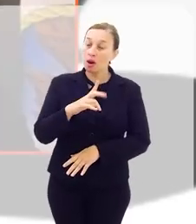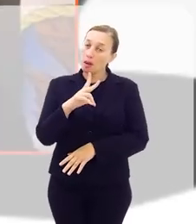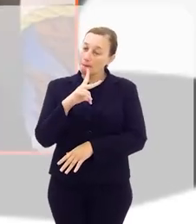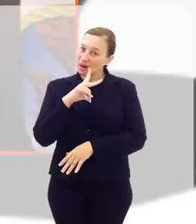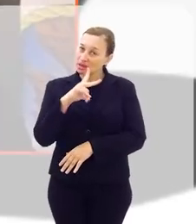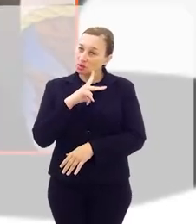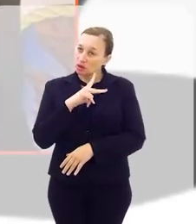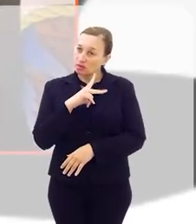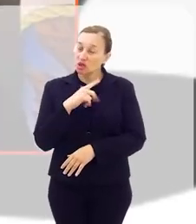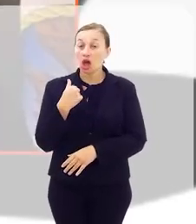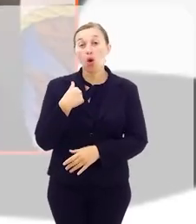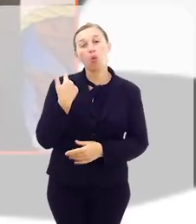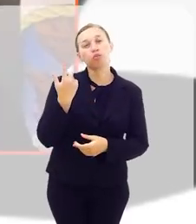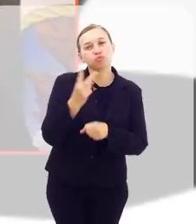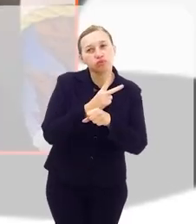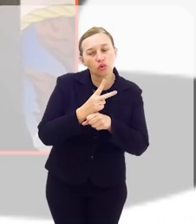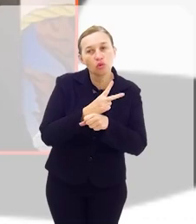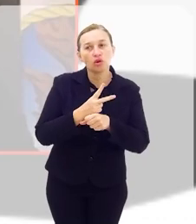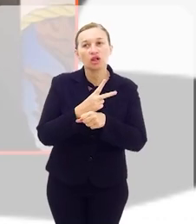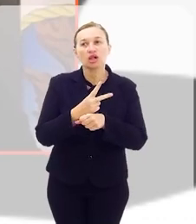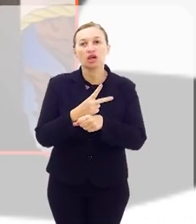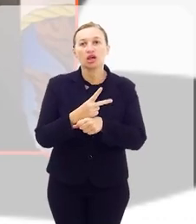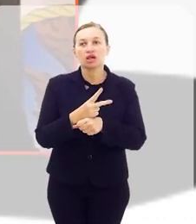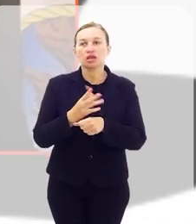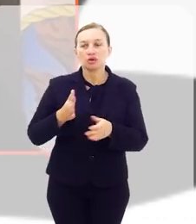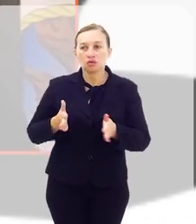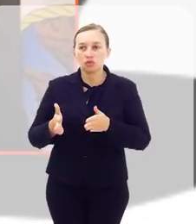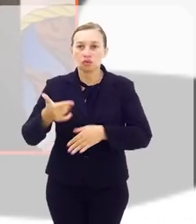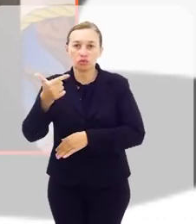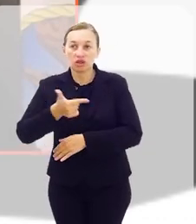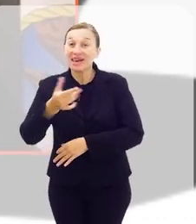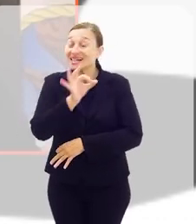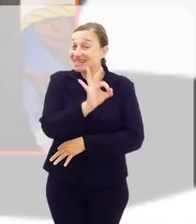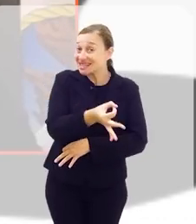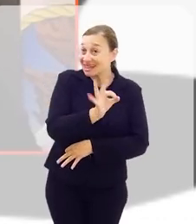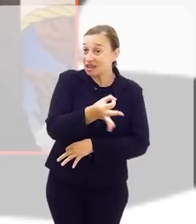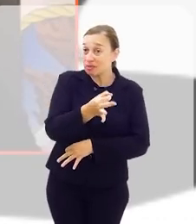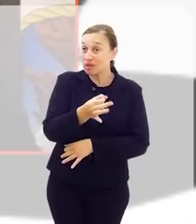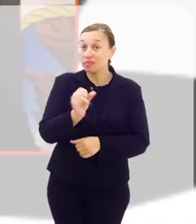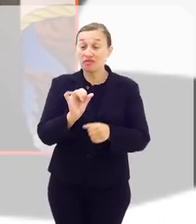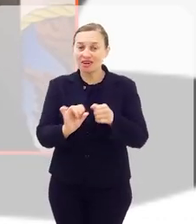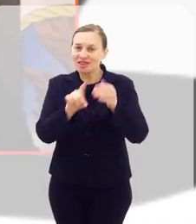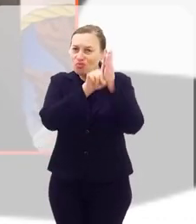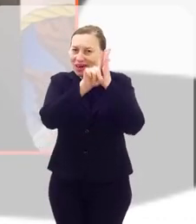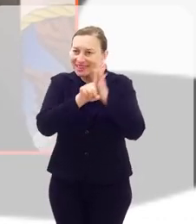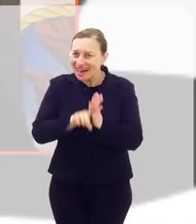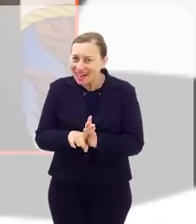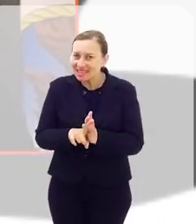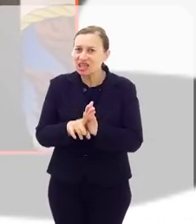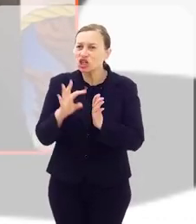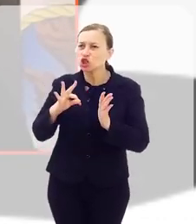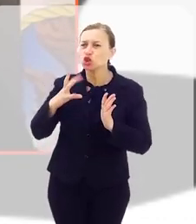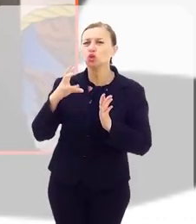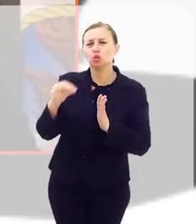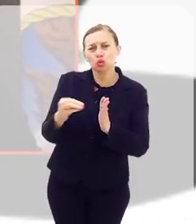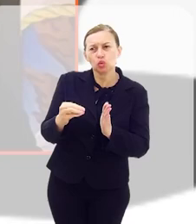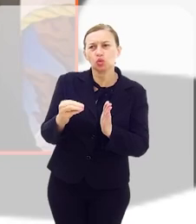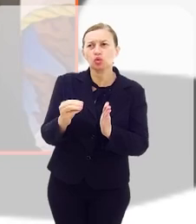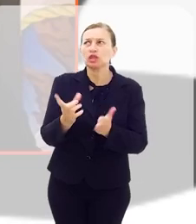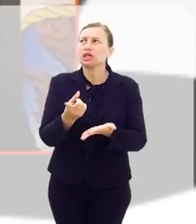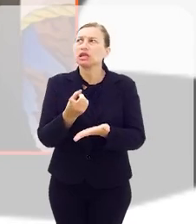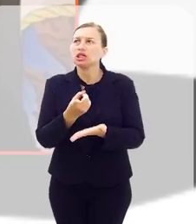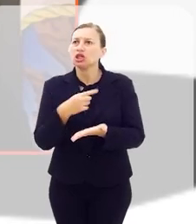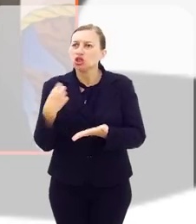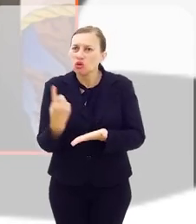particularmente, procurei vir para a reeleição justamente para fazer uma análise diante de tudo que